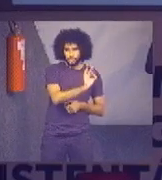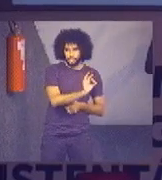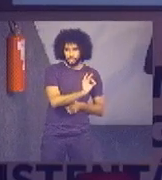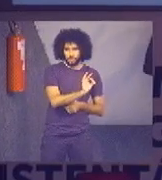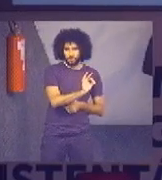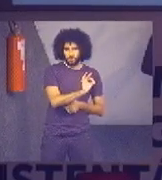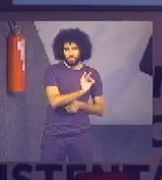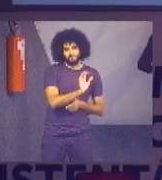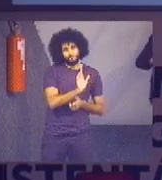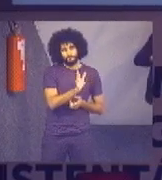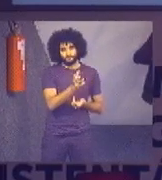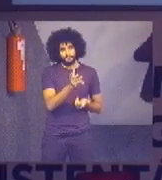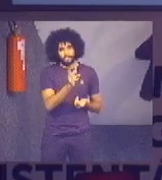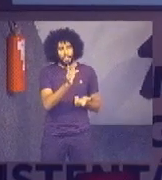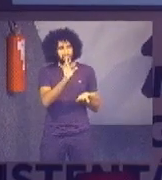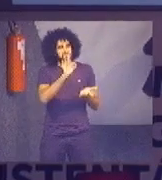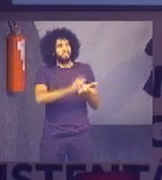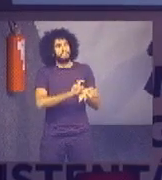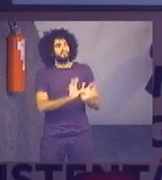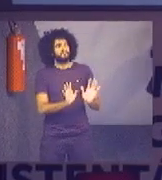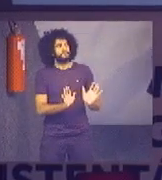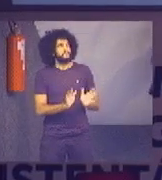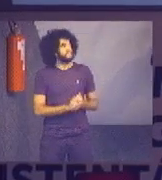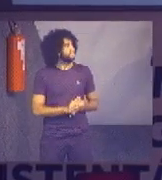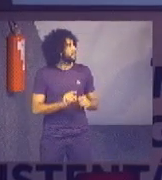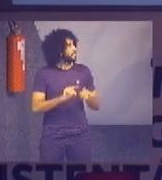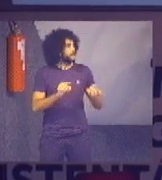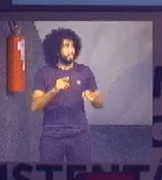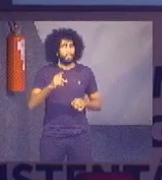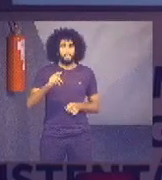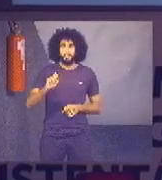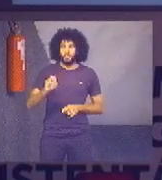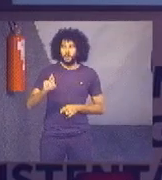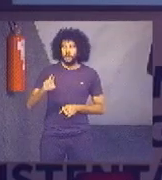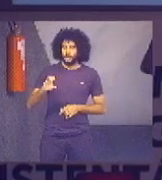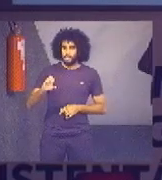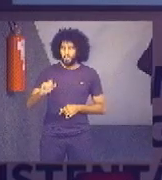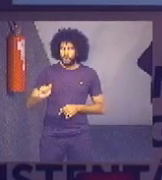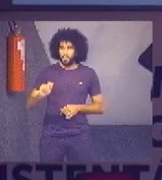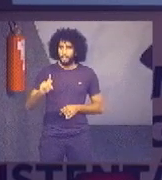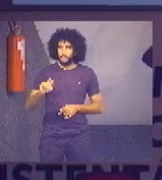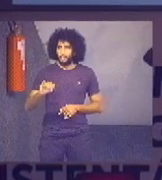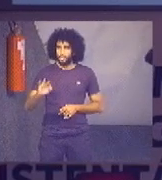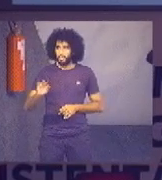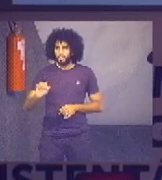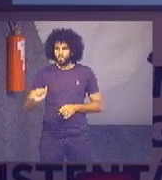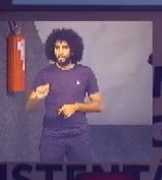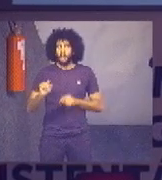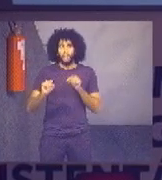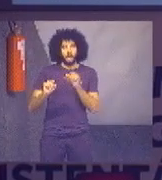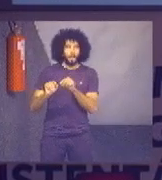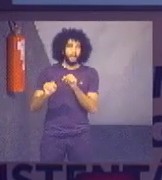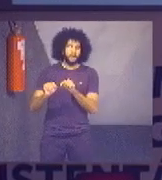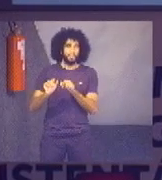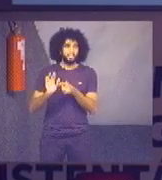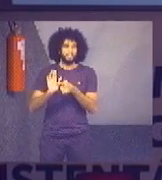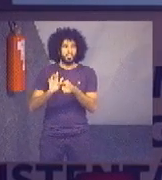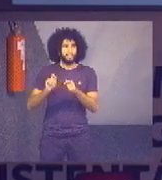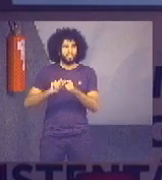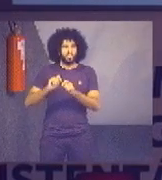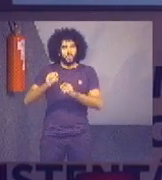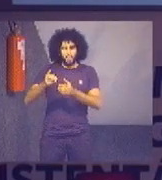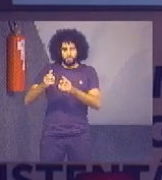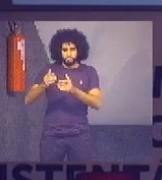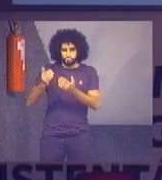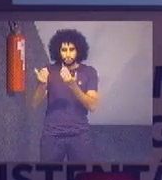realidade. E aqui per capita. esse indicador é importante porque a gente consegue comparar um pouco melhor os tribunais